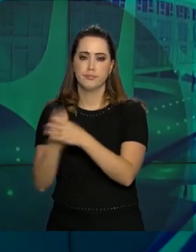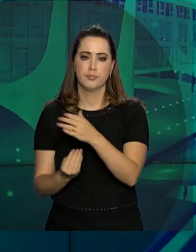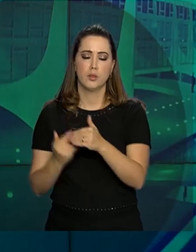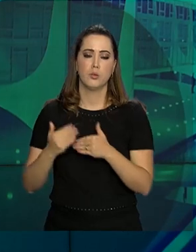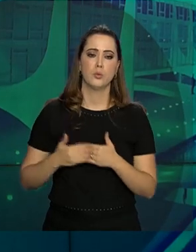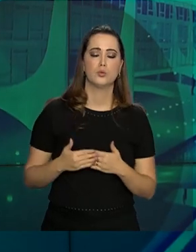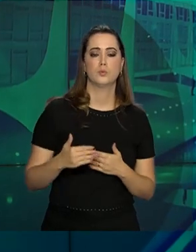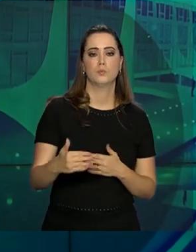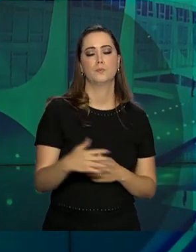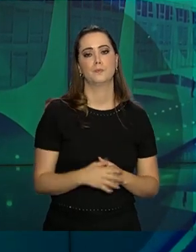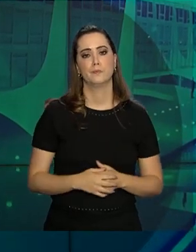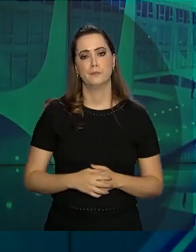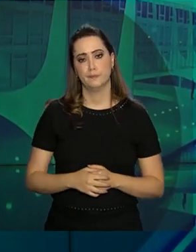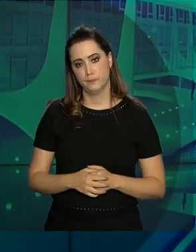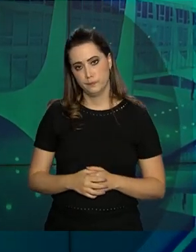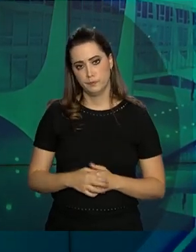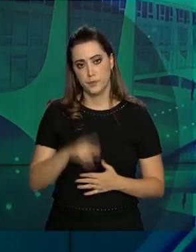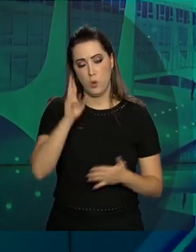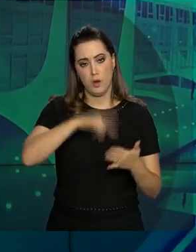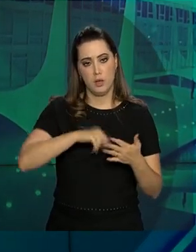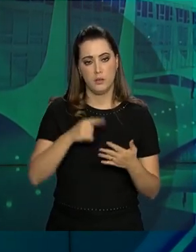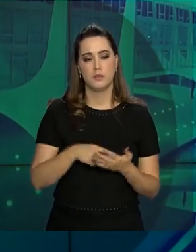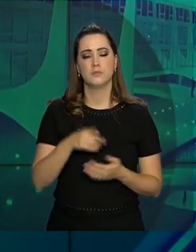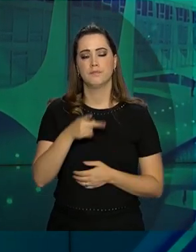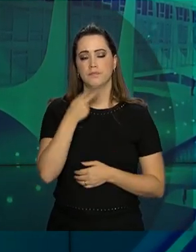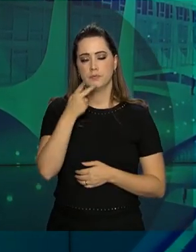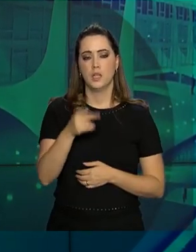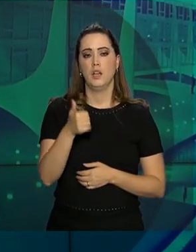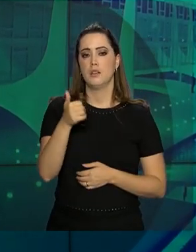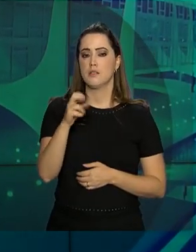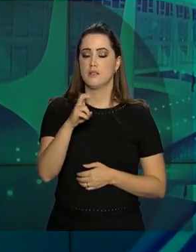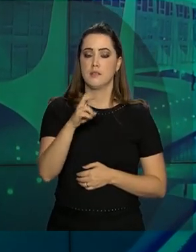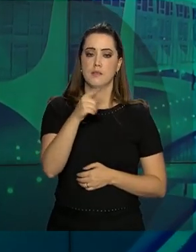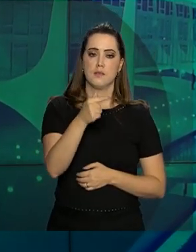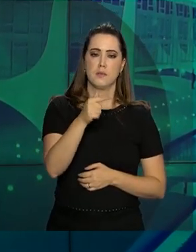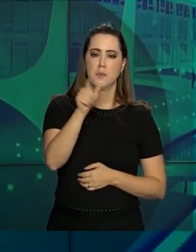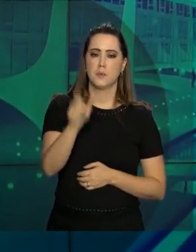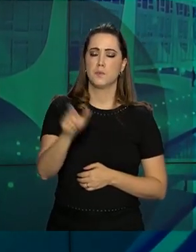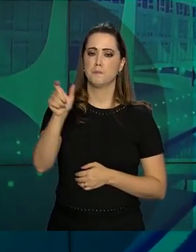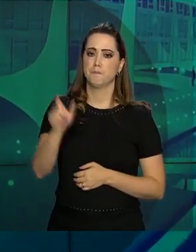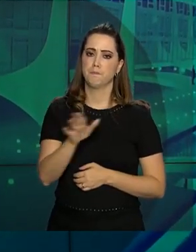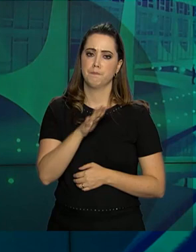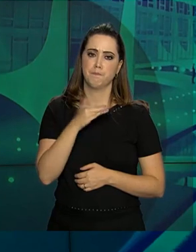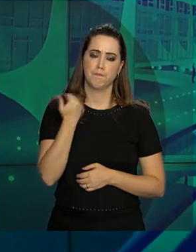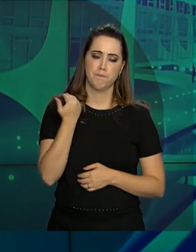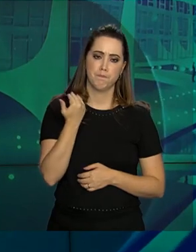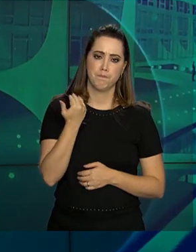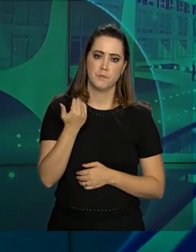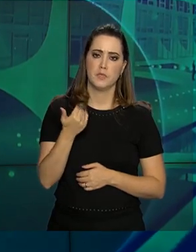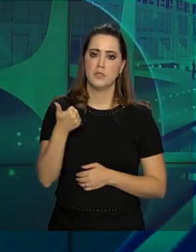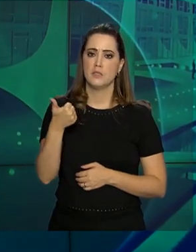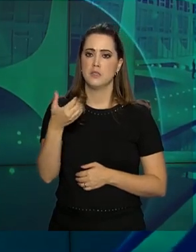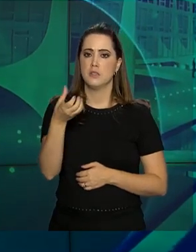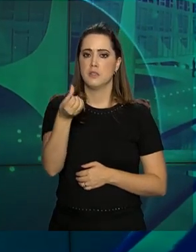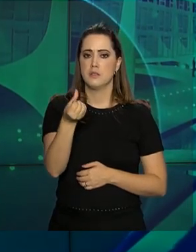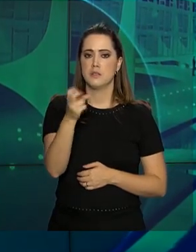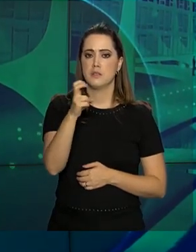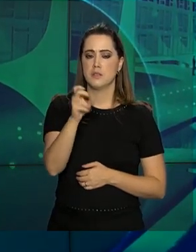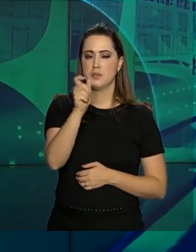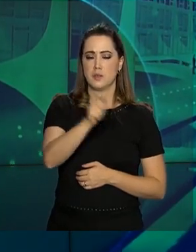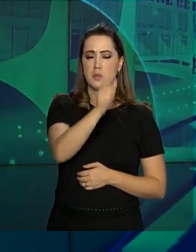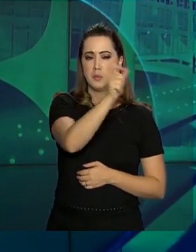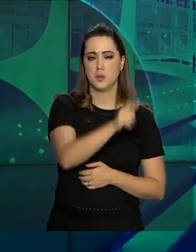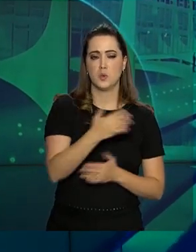continuam. O relatório de hoje confirma a morte de 157 pessoas e 165